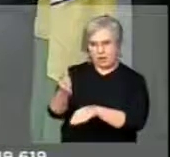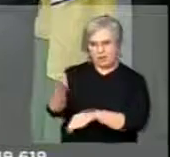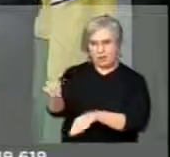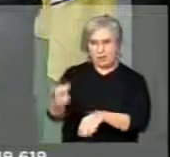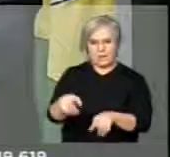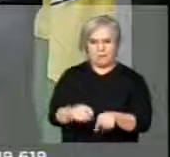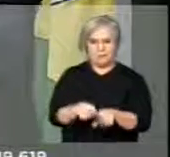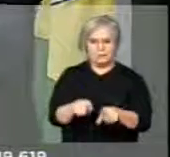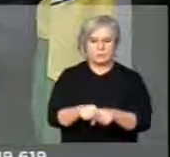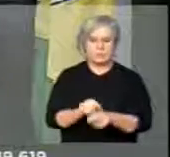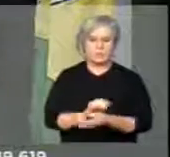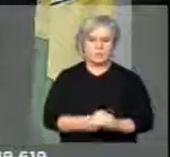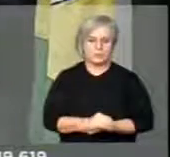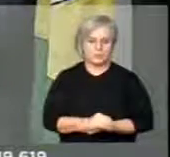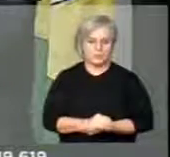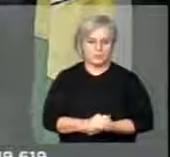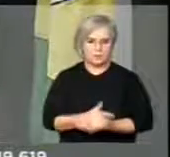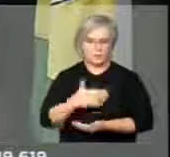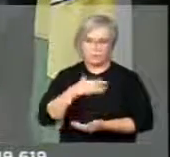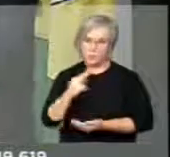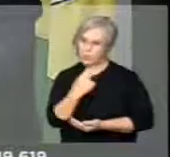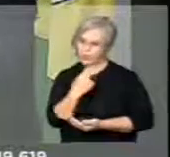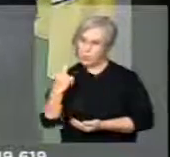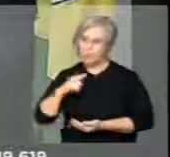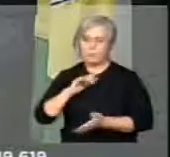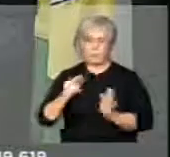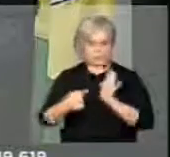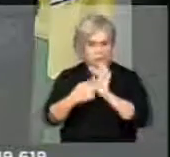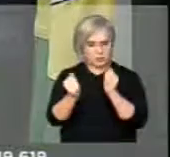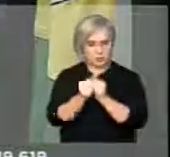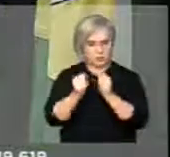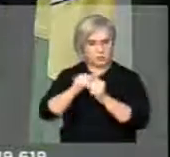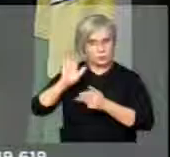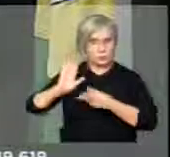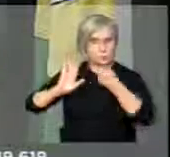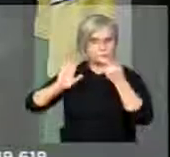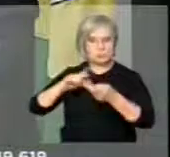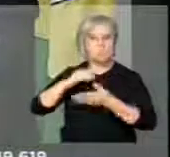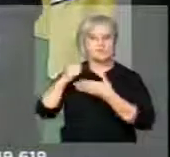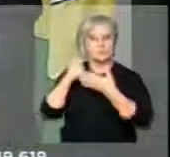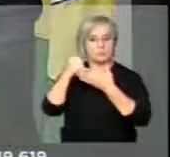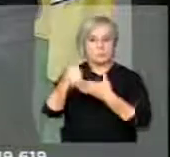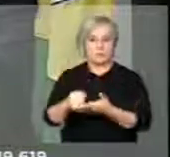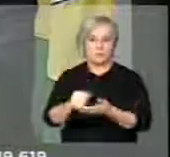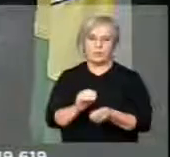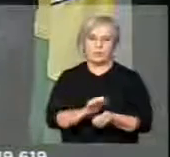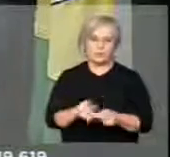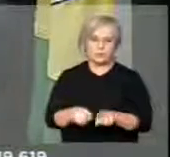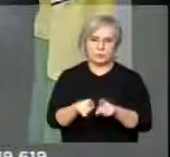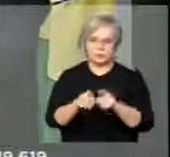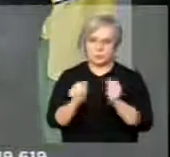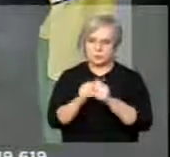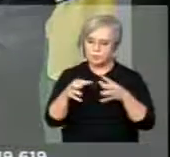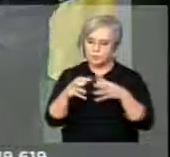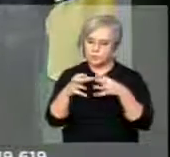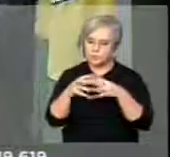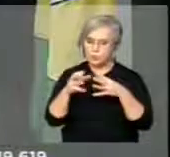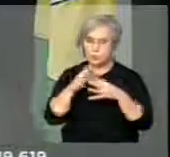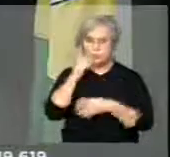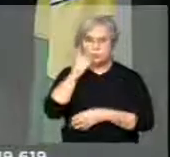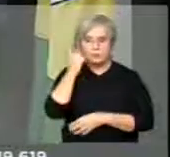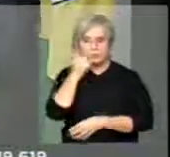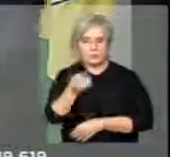o meu nome está colocado. Tenho apoio da bancada do Solidariedade, né, são 13 deputados fechados.